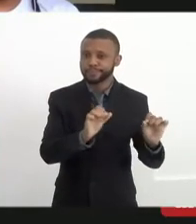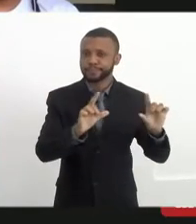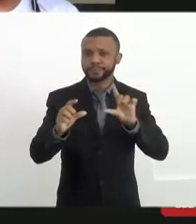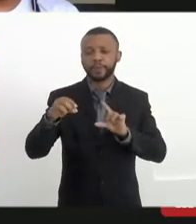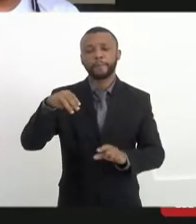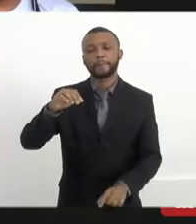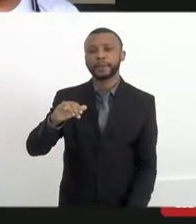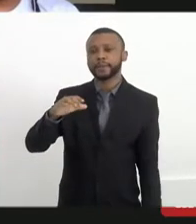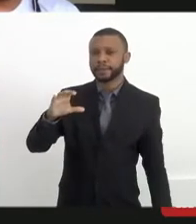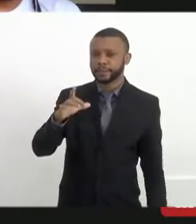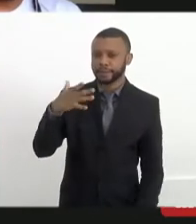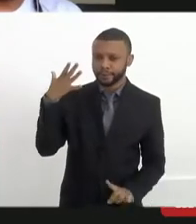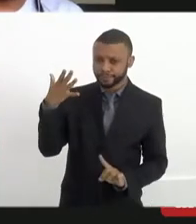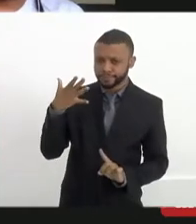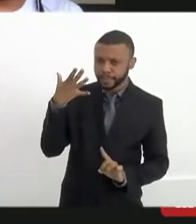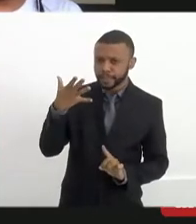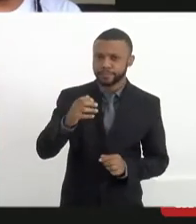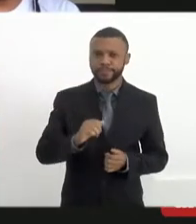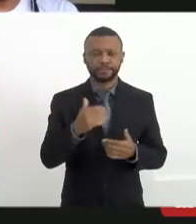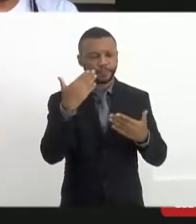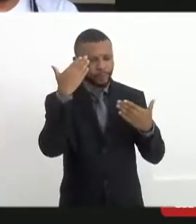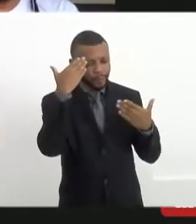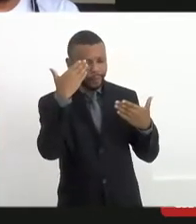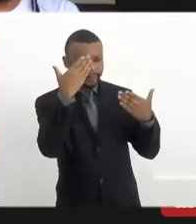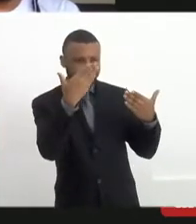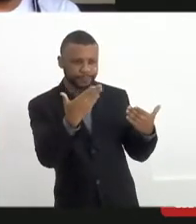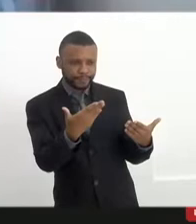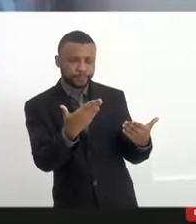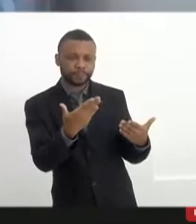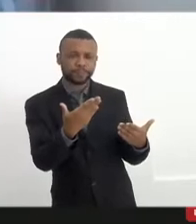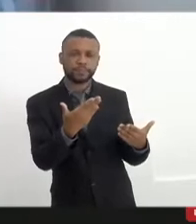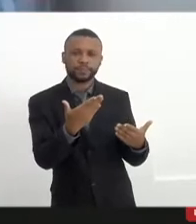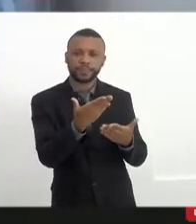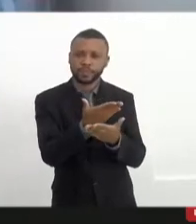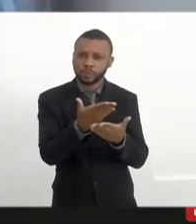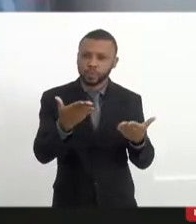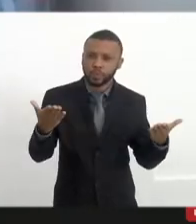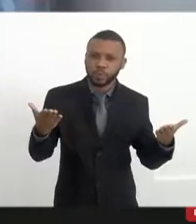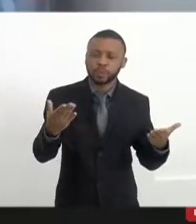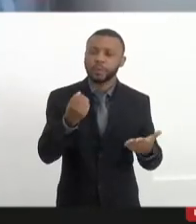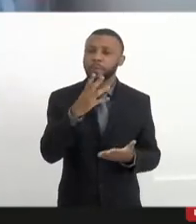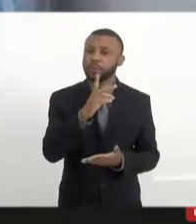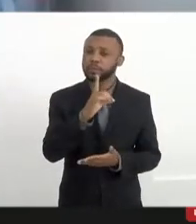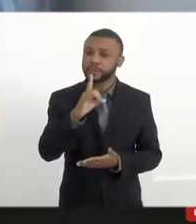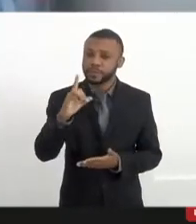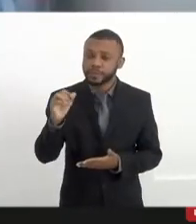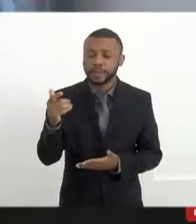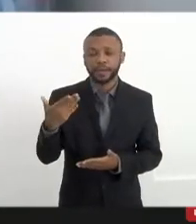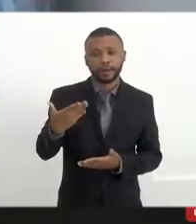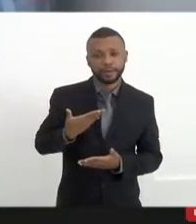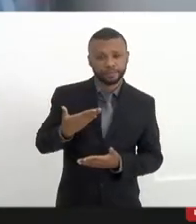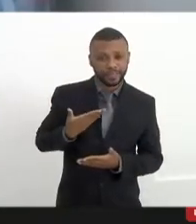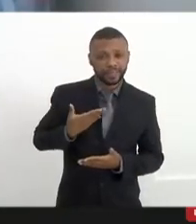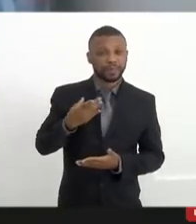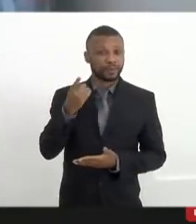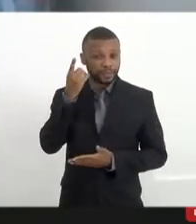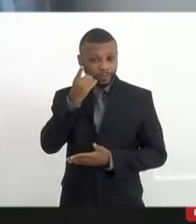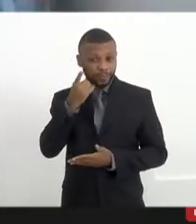Obrigado, Valdeck. Obrigado, André Fernandes. Bom dia, Guilhom. Bom dia, camarada Regiane. E todos,